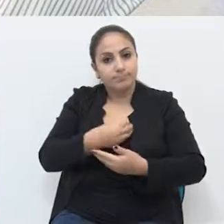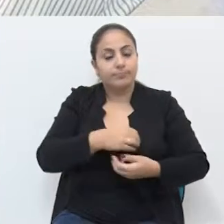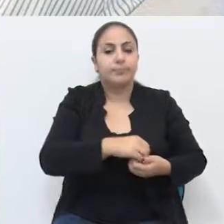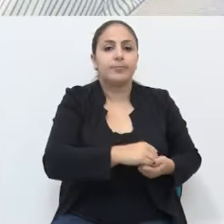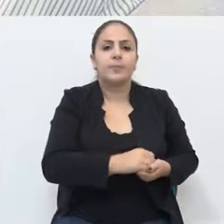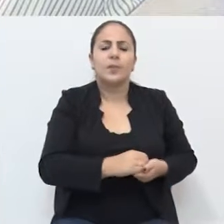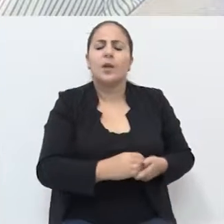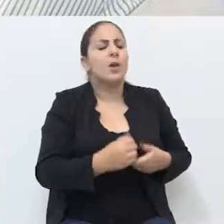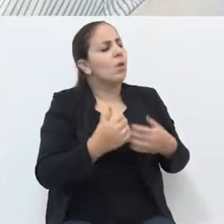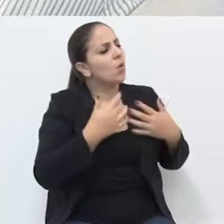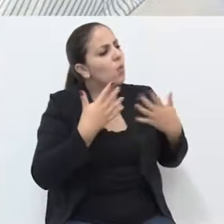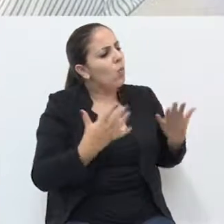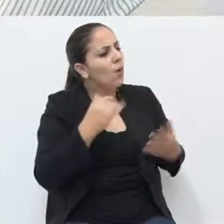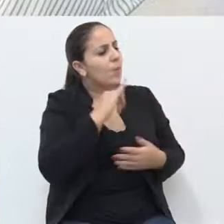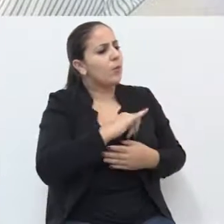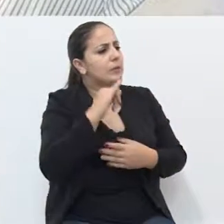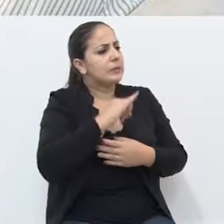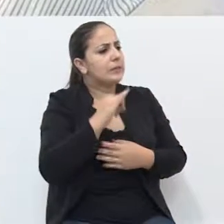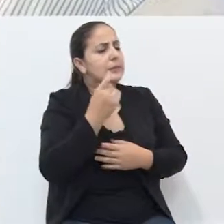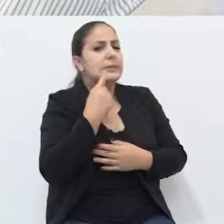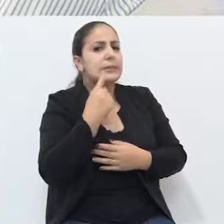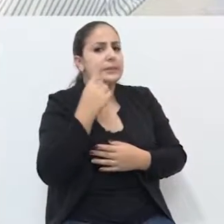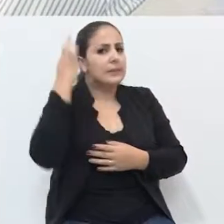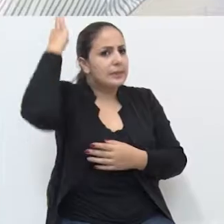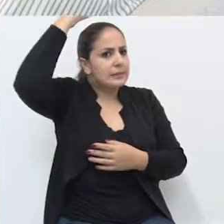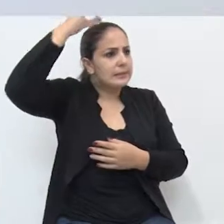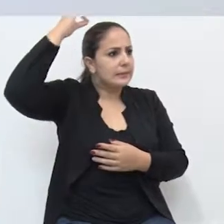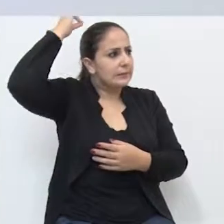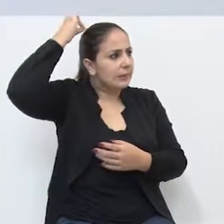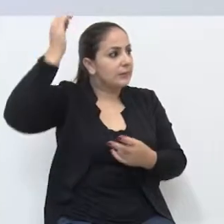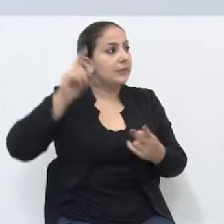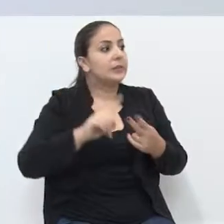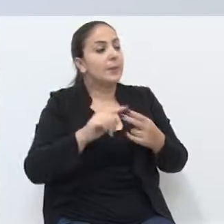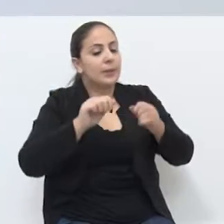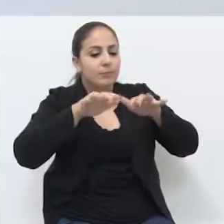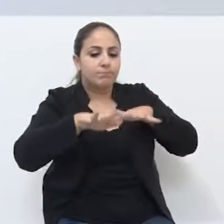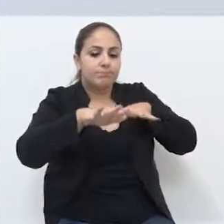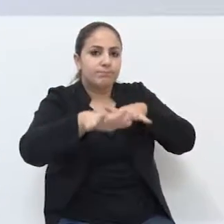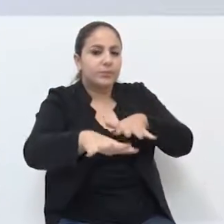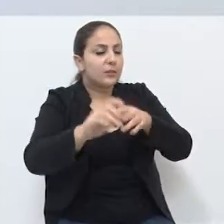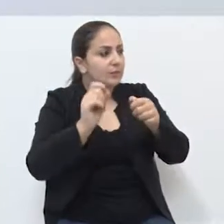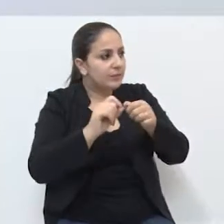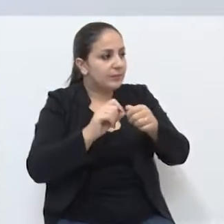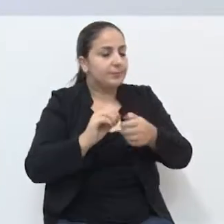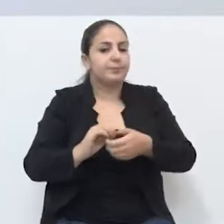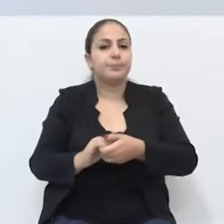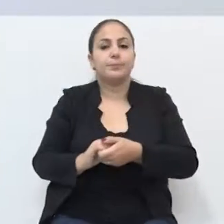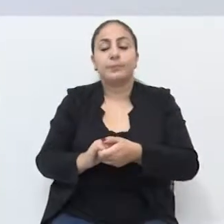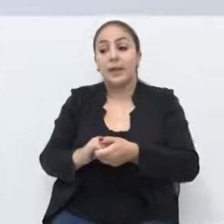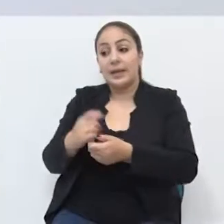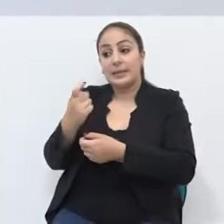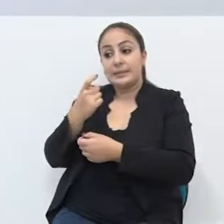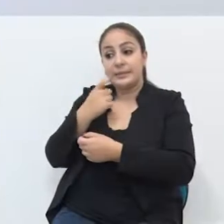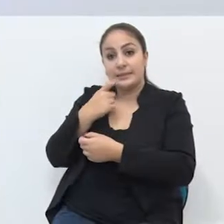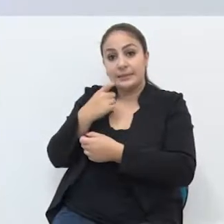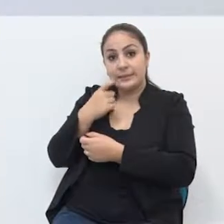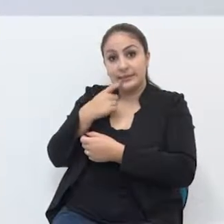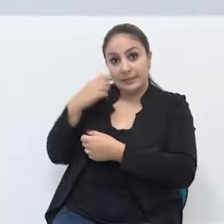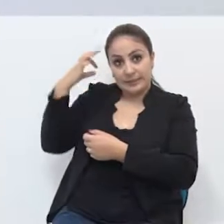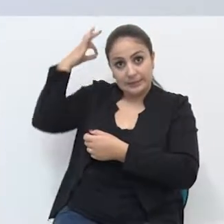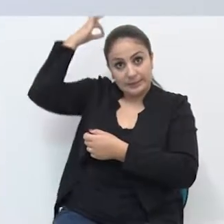Sexta-feira Santa e da procissão que será realizada? Isso. A Sexta-feira Santa, nós a compreendemos